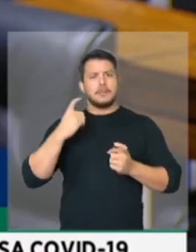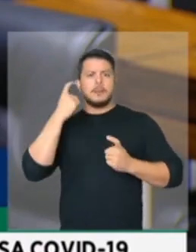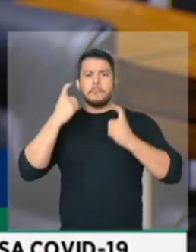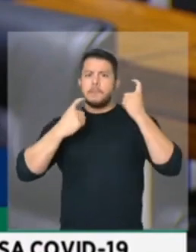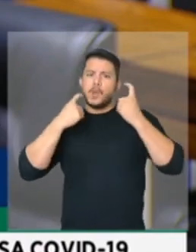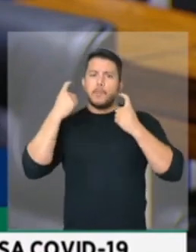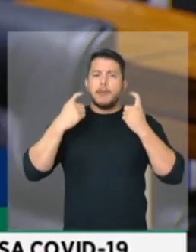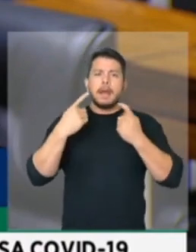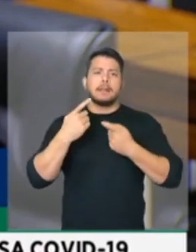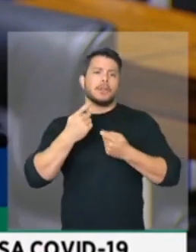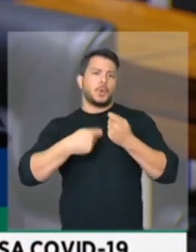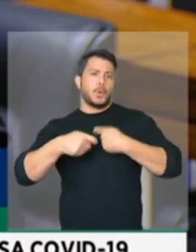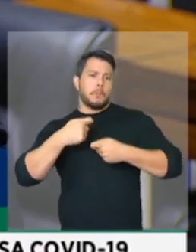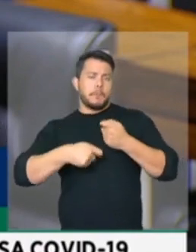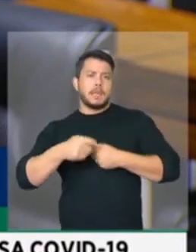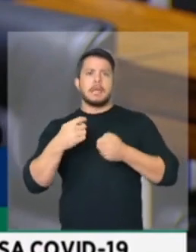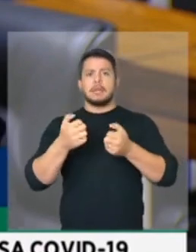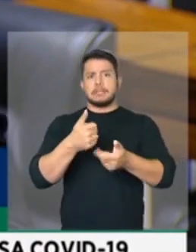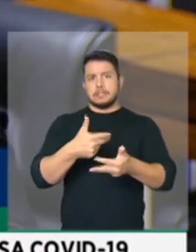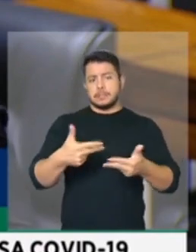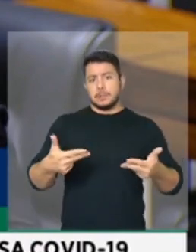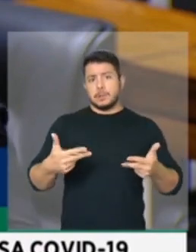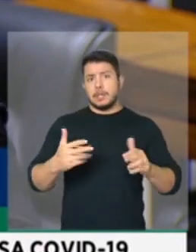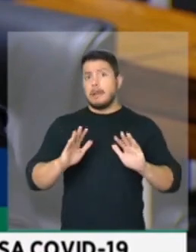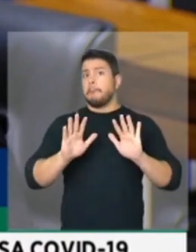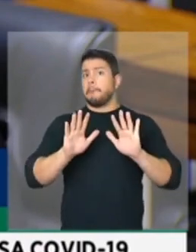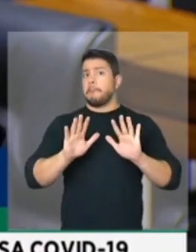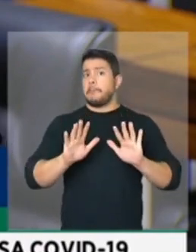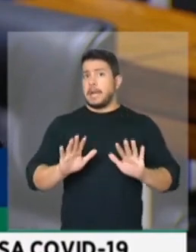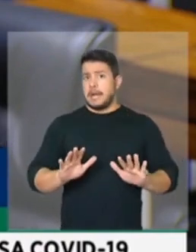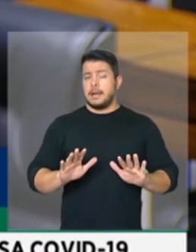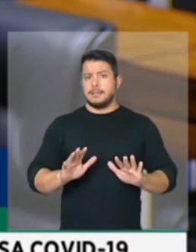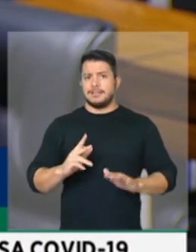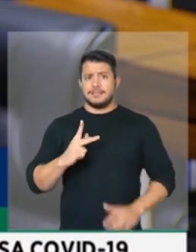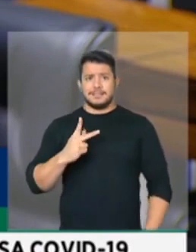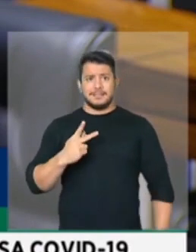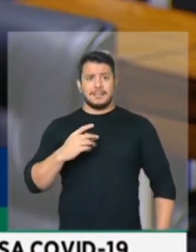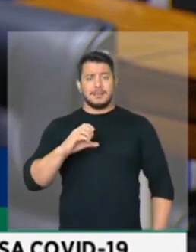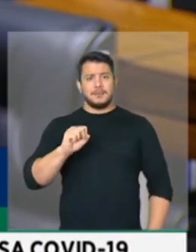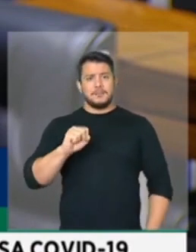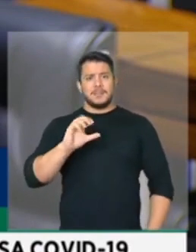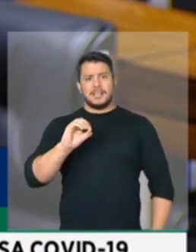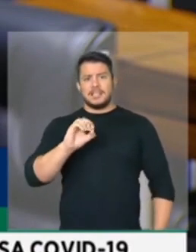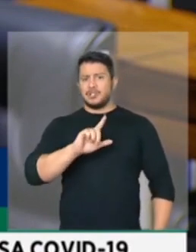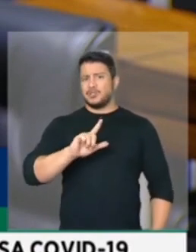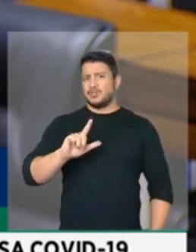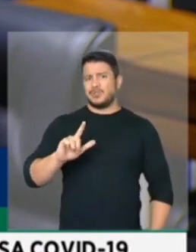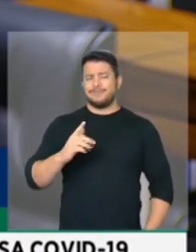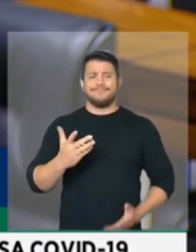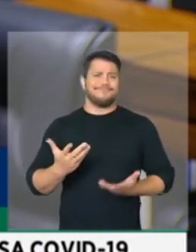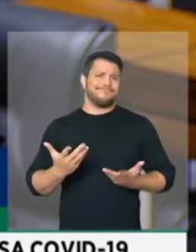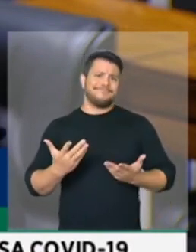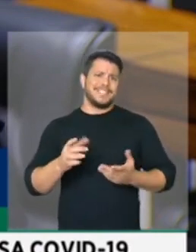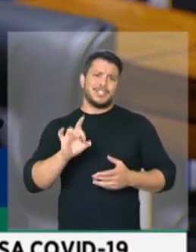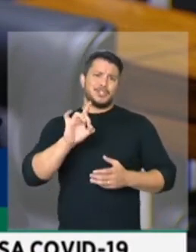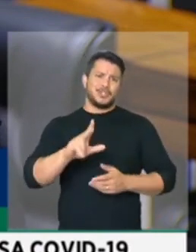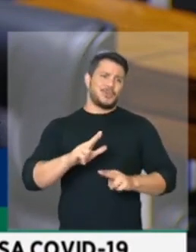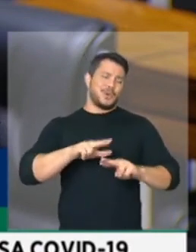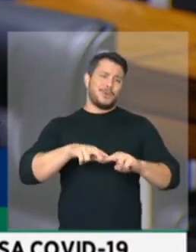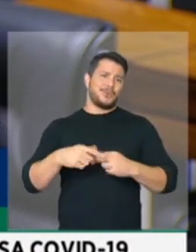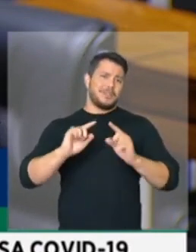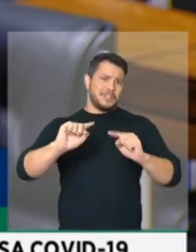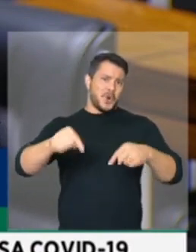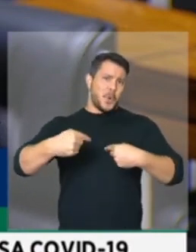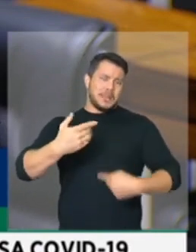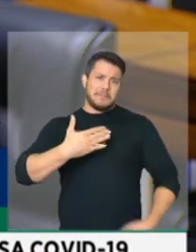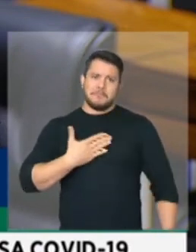econômica, mas entender que o PSOL esteja votando dessa forma é uma pura birra ideológica.